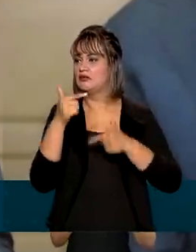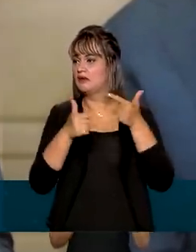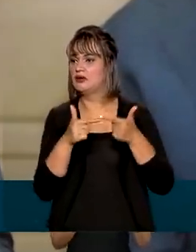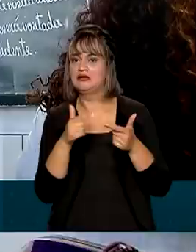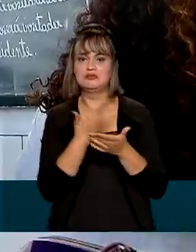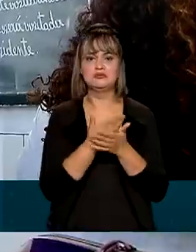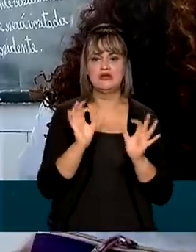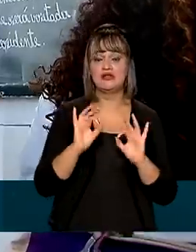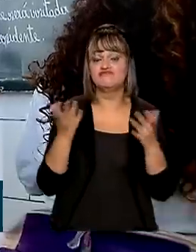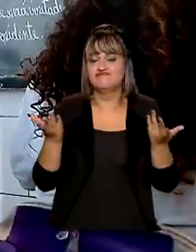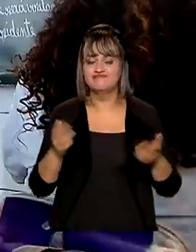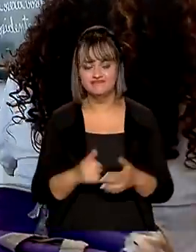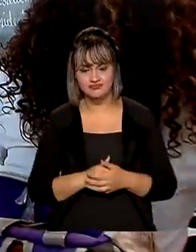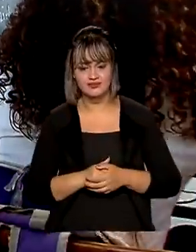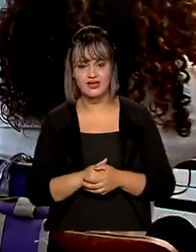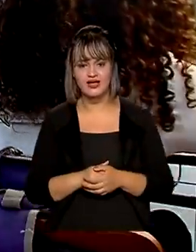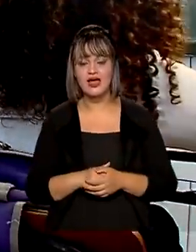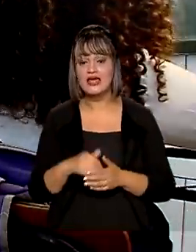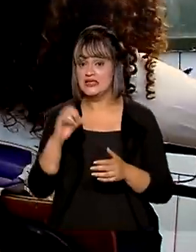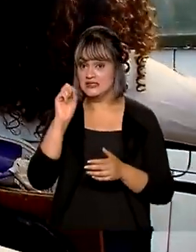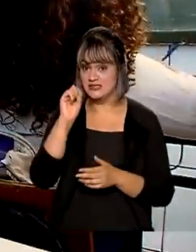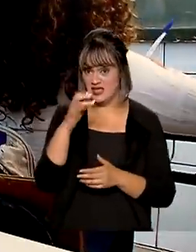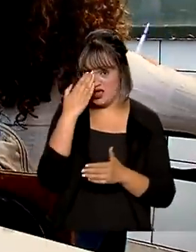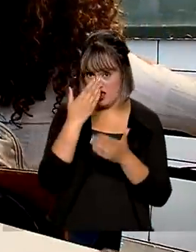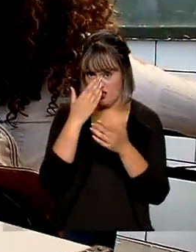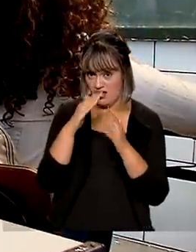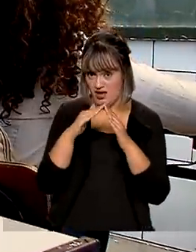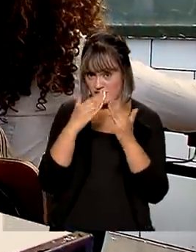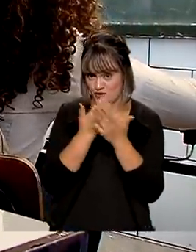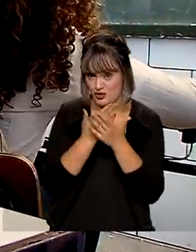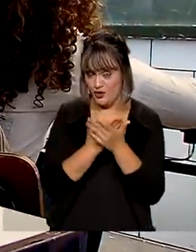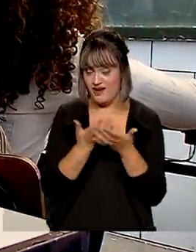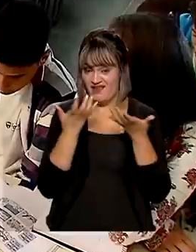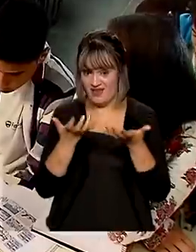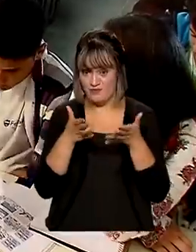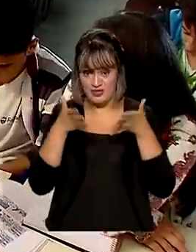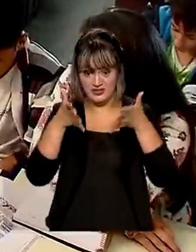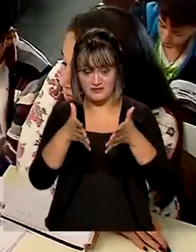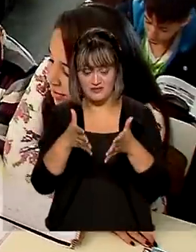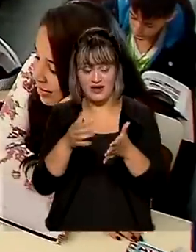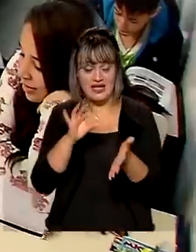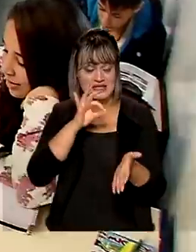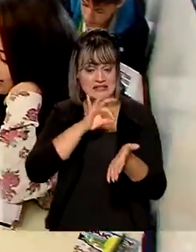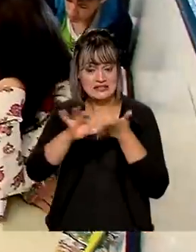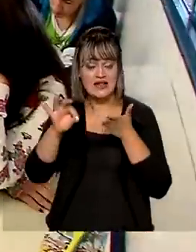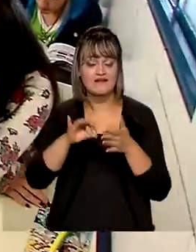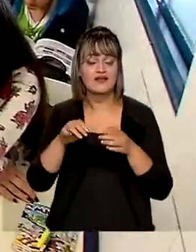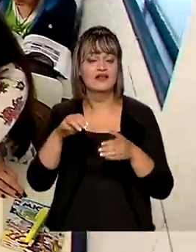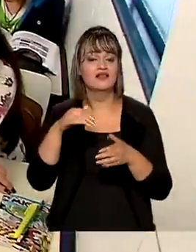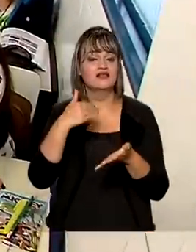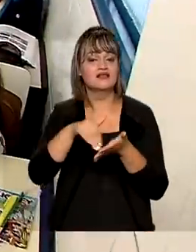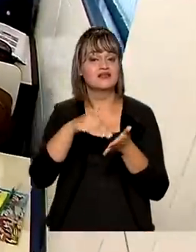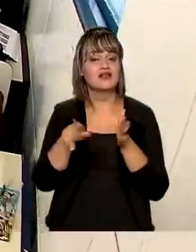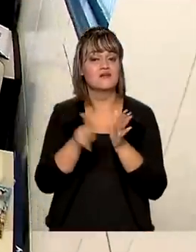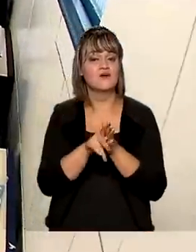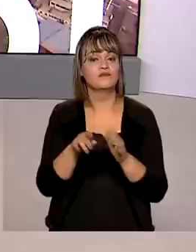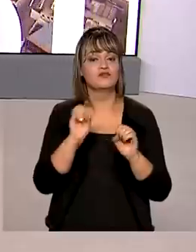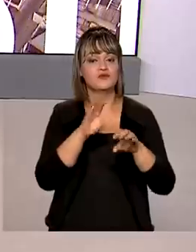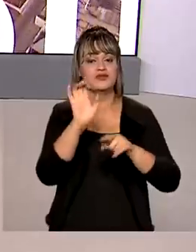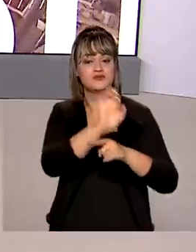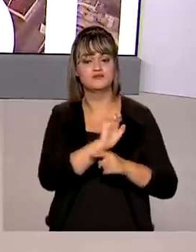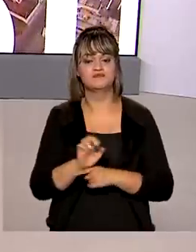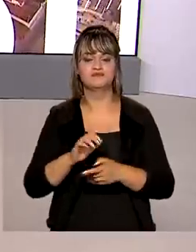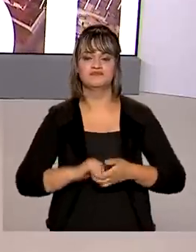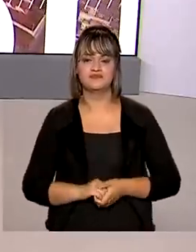nem estudam. As escolas interessadas em participar devem fazer a adesão nas secretarias de educação estaduais.